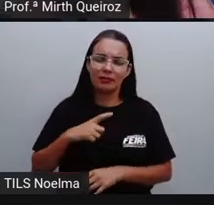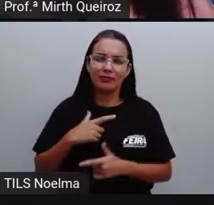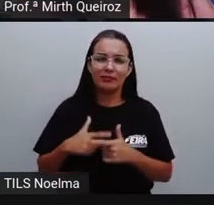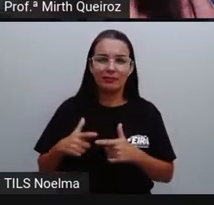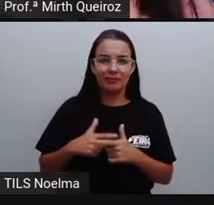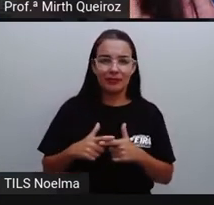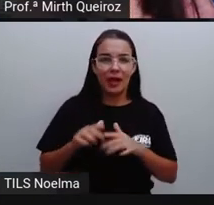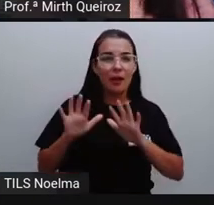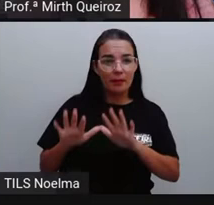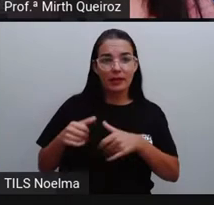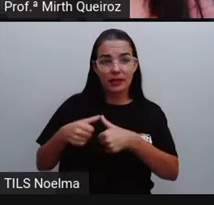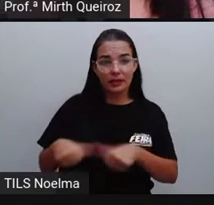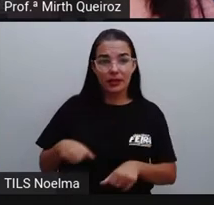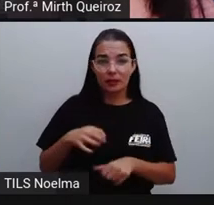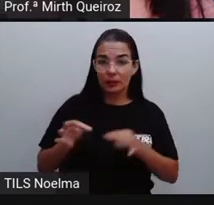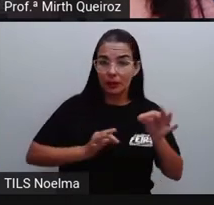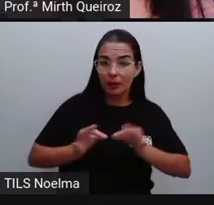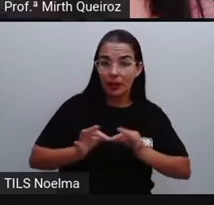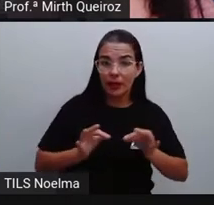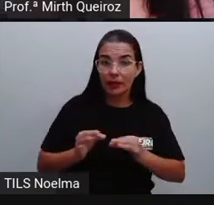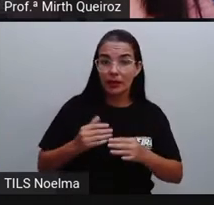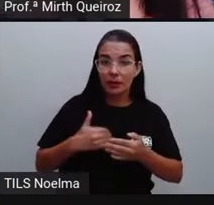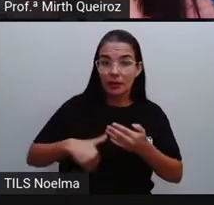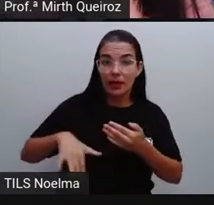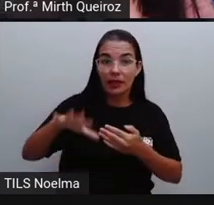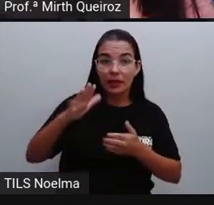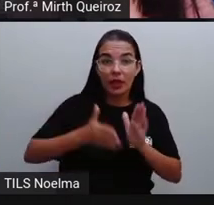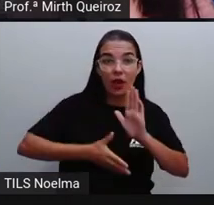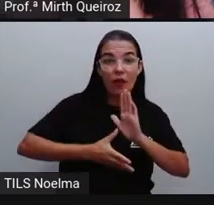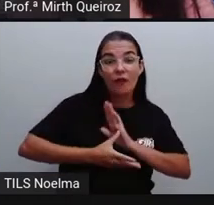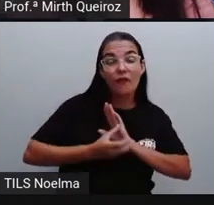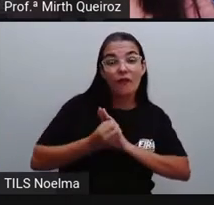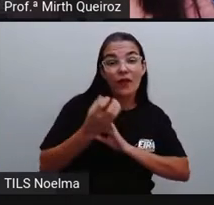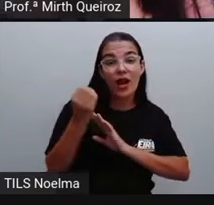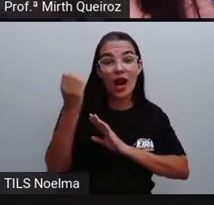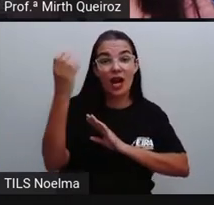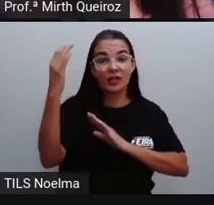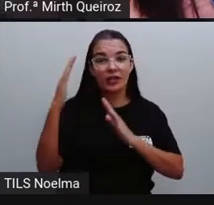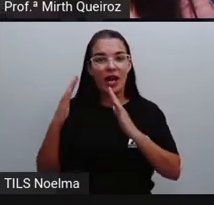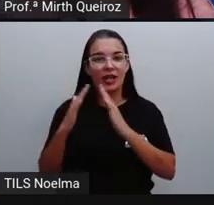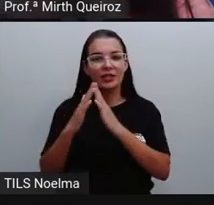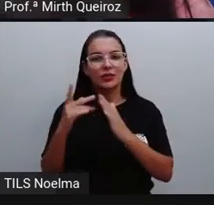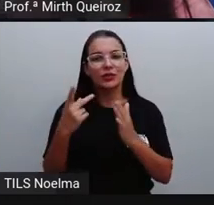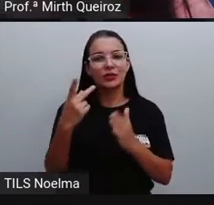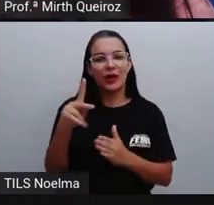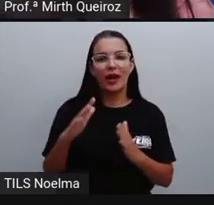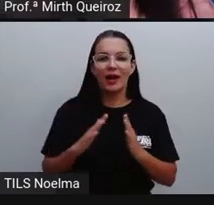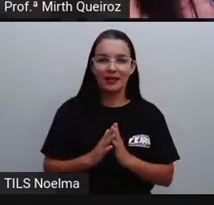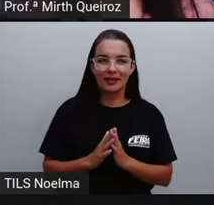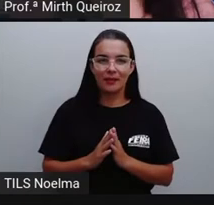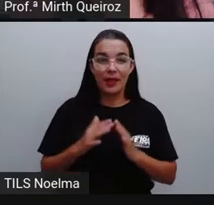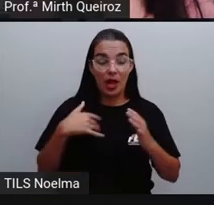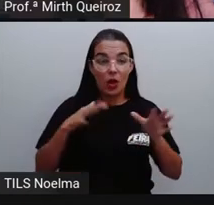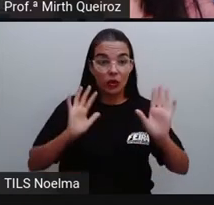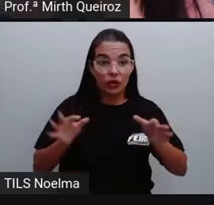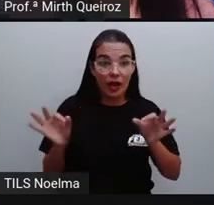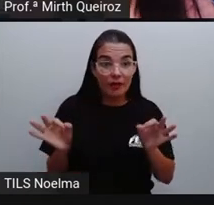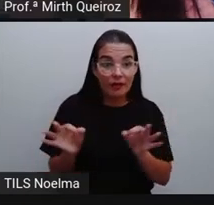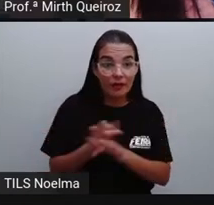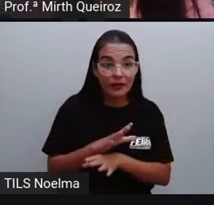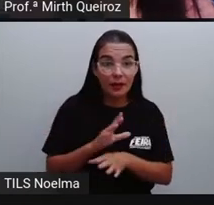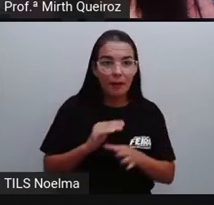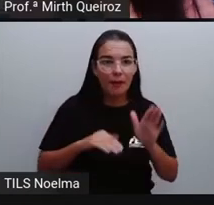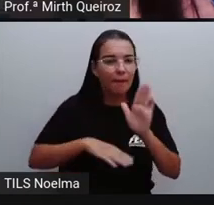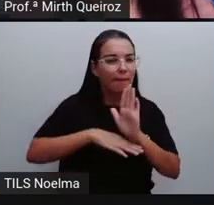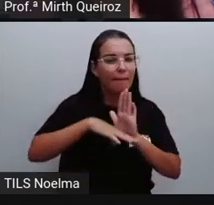incomoda, mas estamos nos preparando para a grande viagem até sua casa. Já fiz